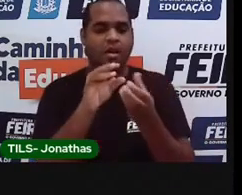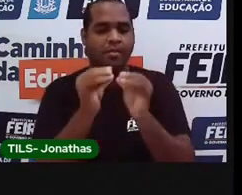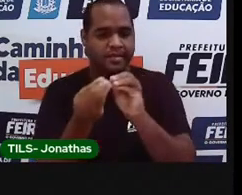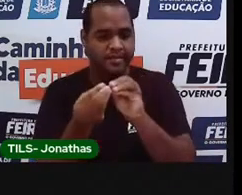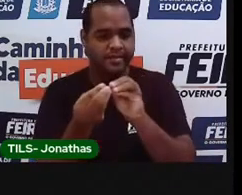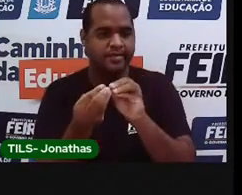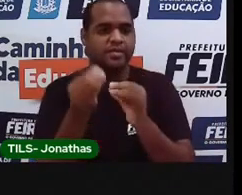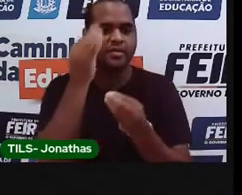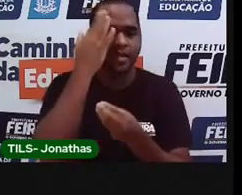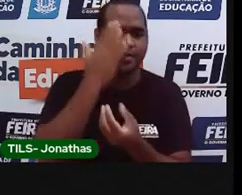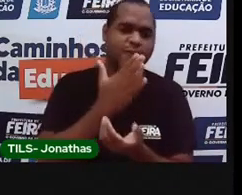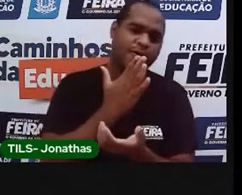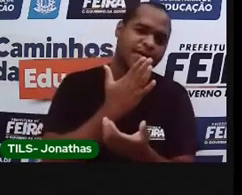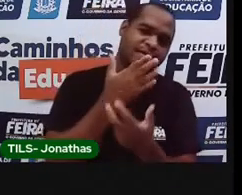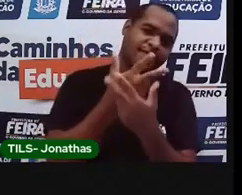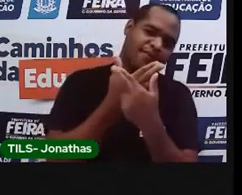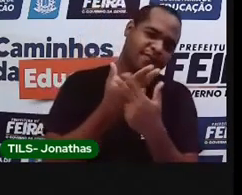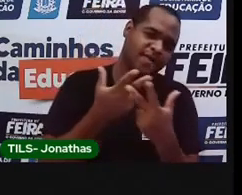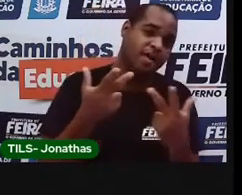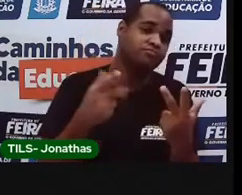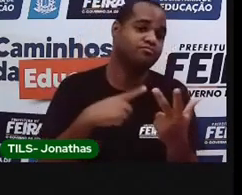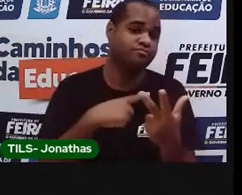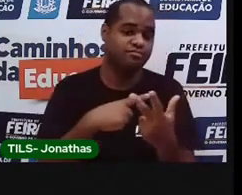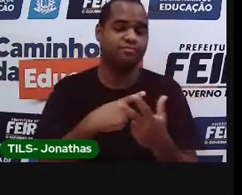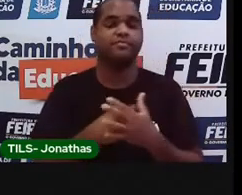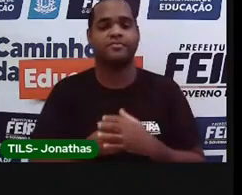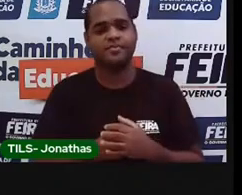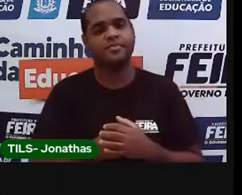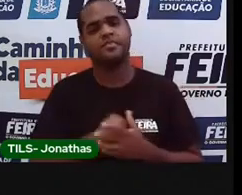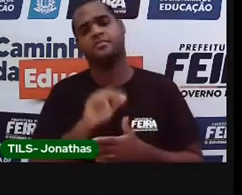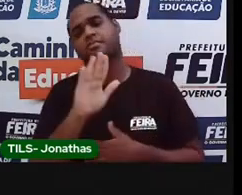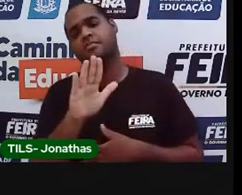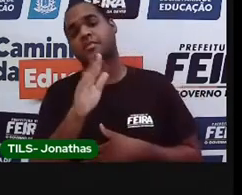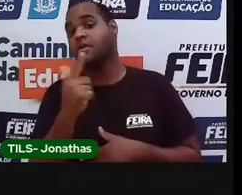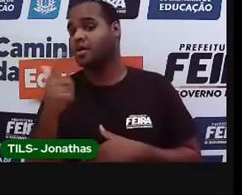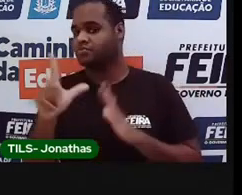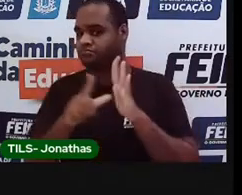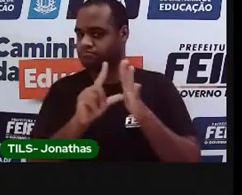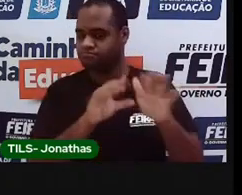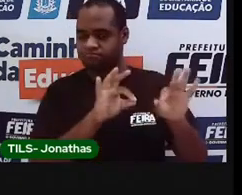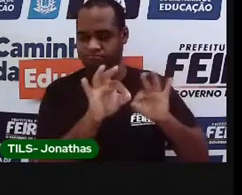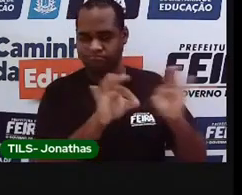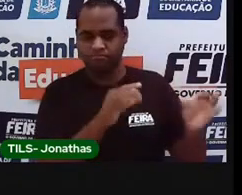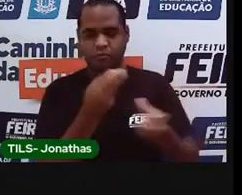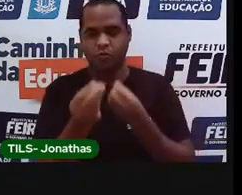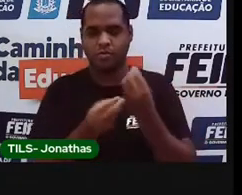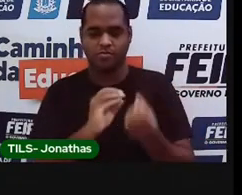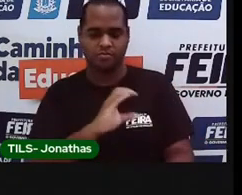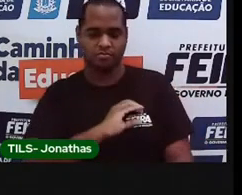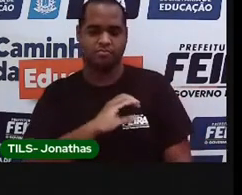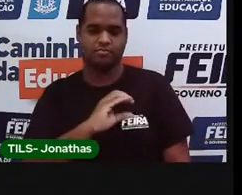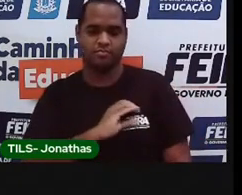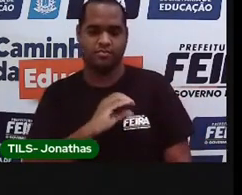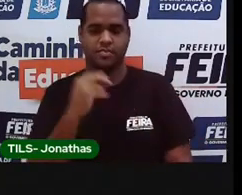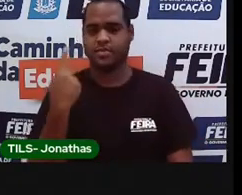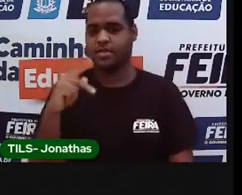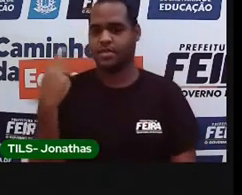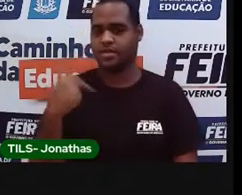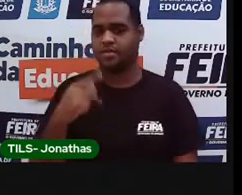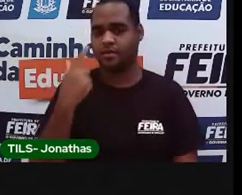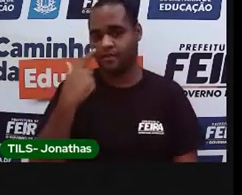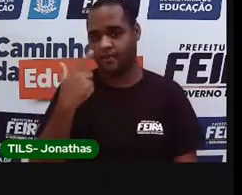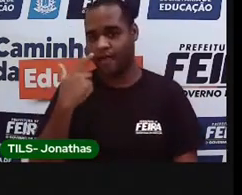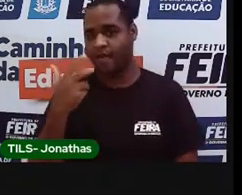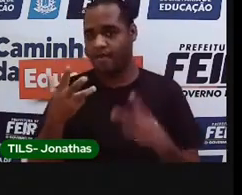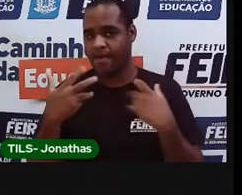conhece muitos tipos de bilhete. Mas, antes de enviar para o seu colega, Você deve revisar o